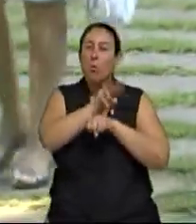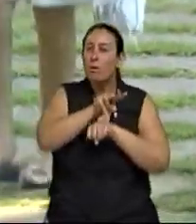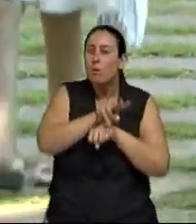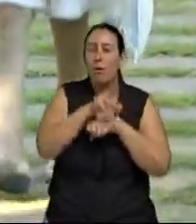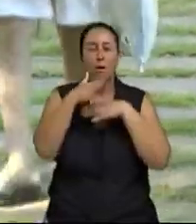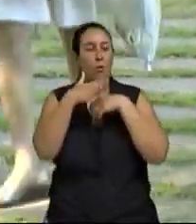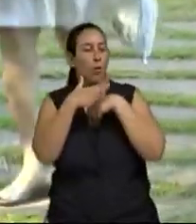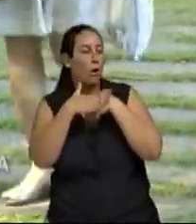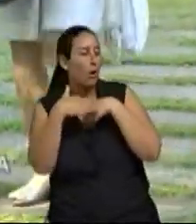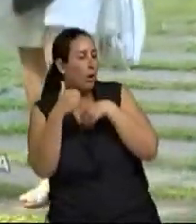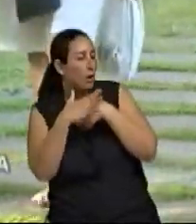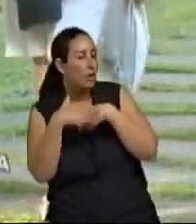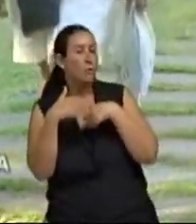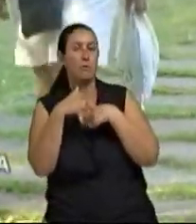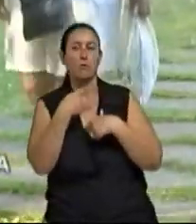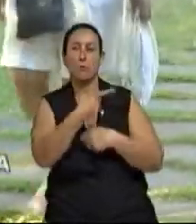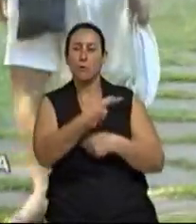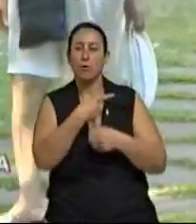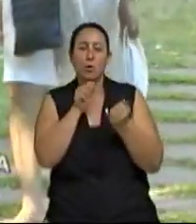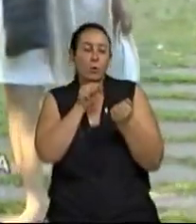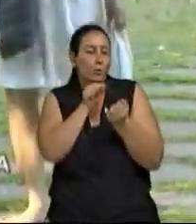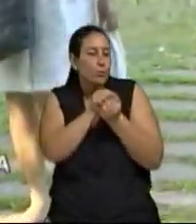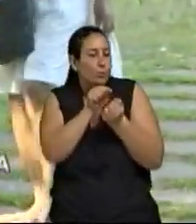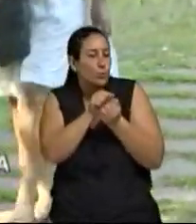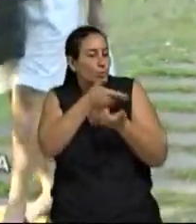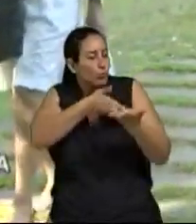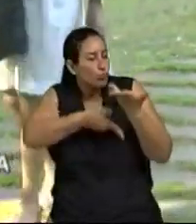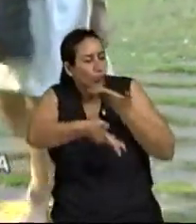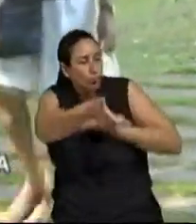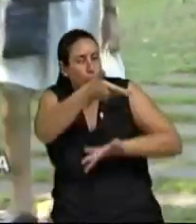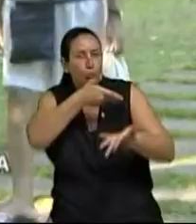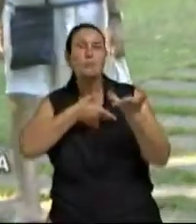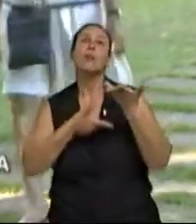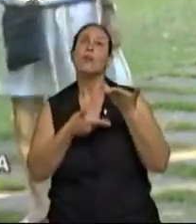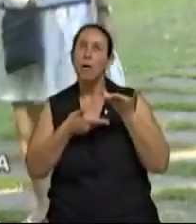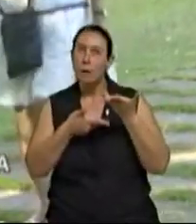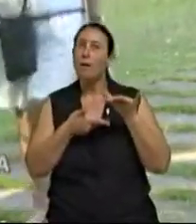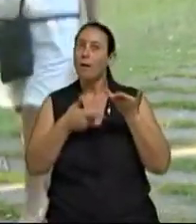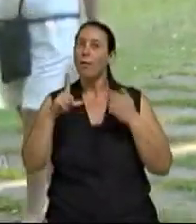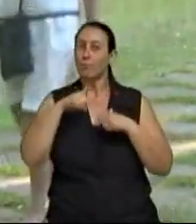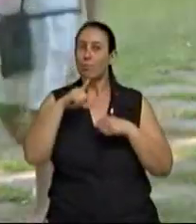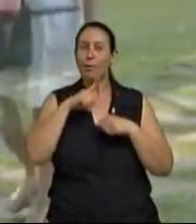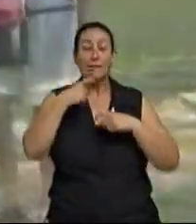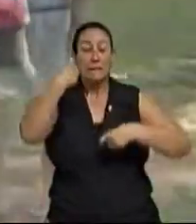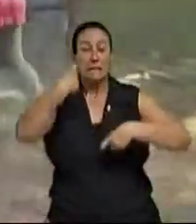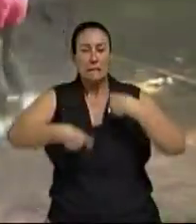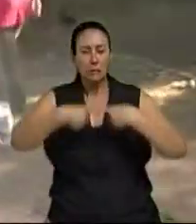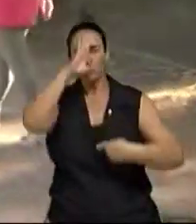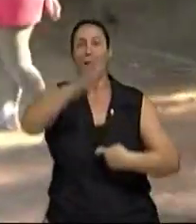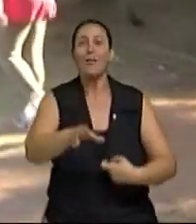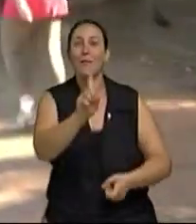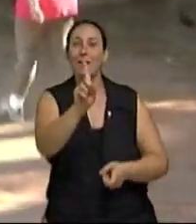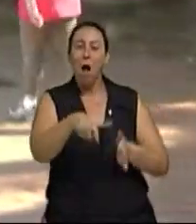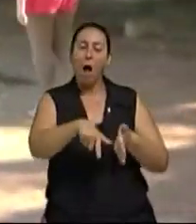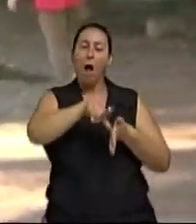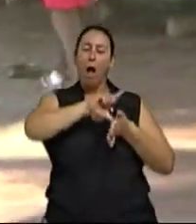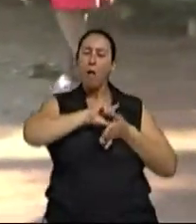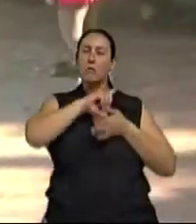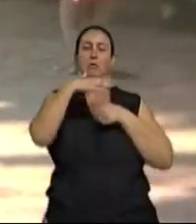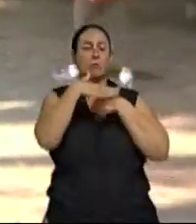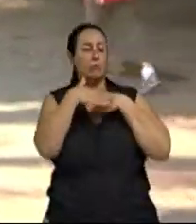carinho, dessas preliminares, como se costuma dizer. Então, há uma diferença muito grande entre uma proposta de uma